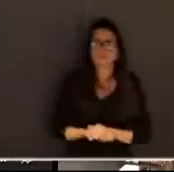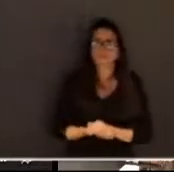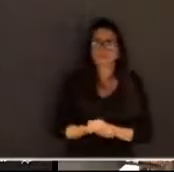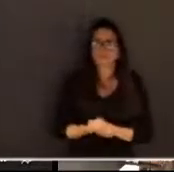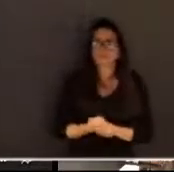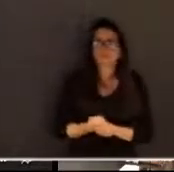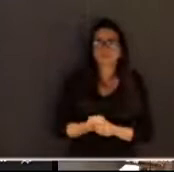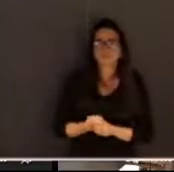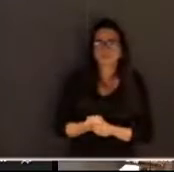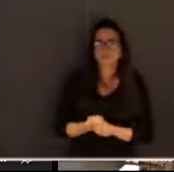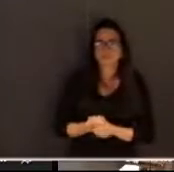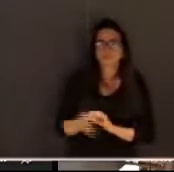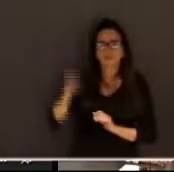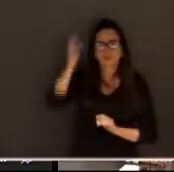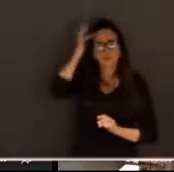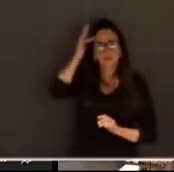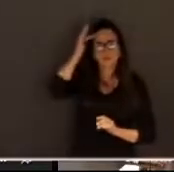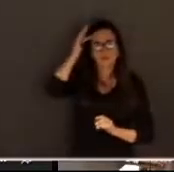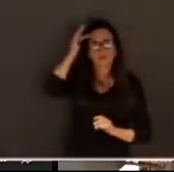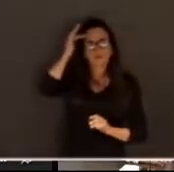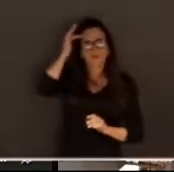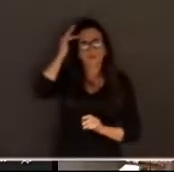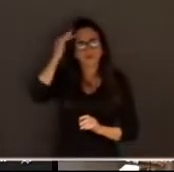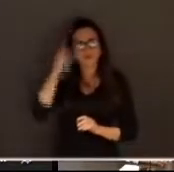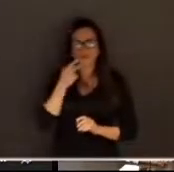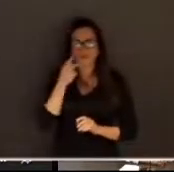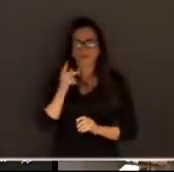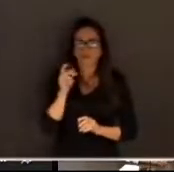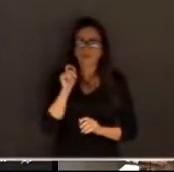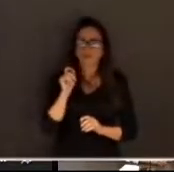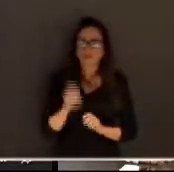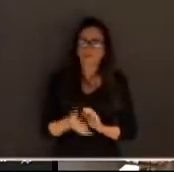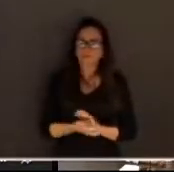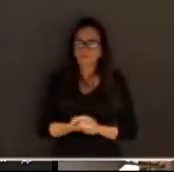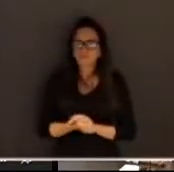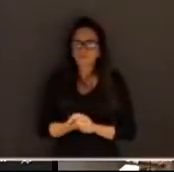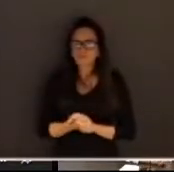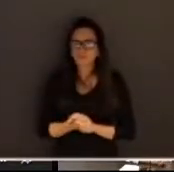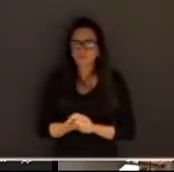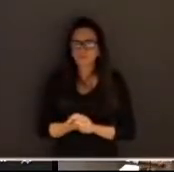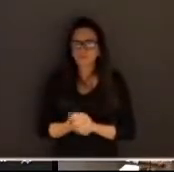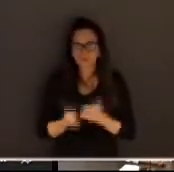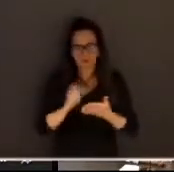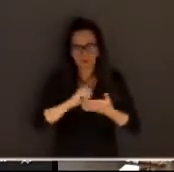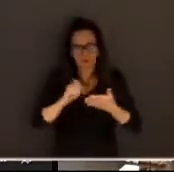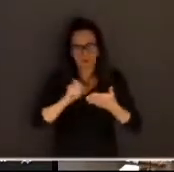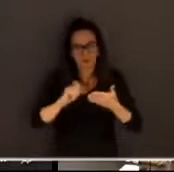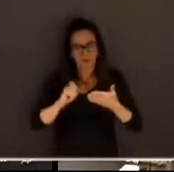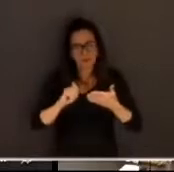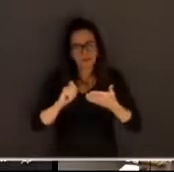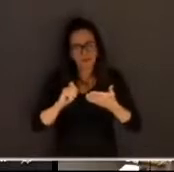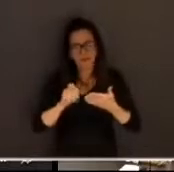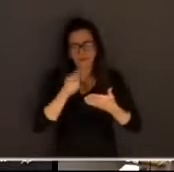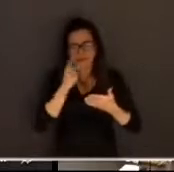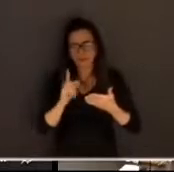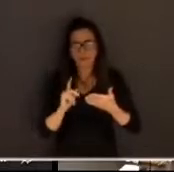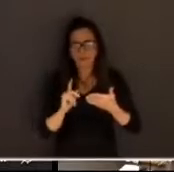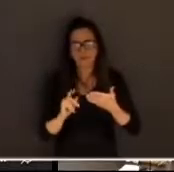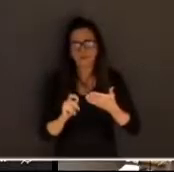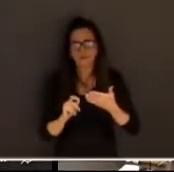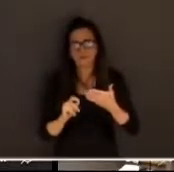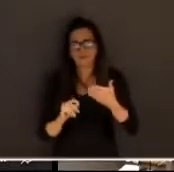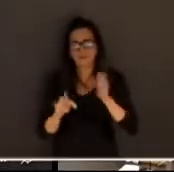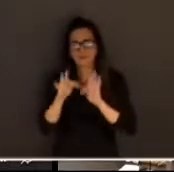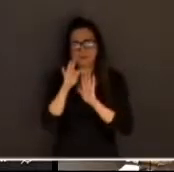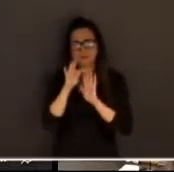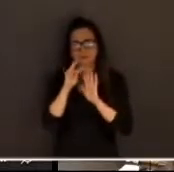o filósofo camaronês Achille Membe escreveu uma obra titulada por